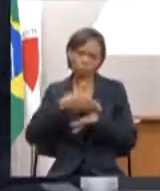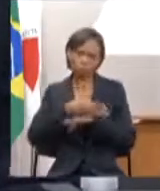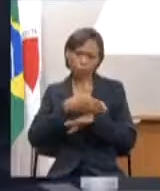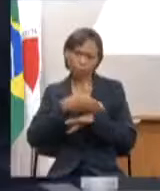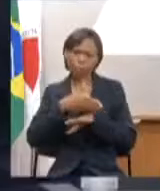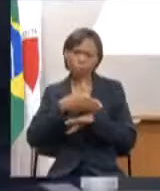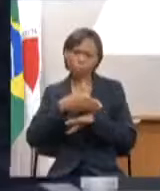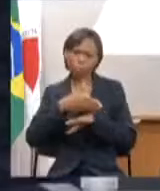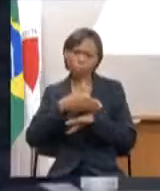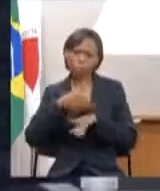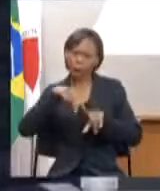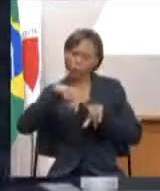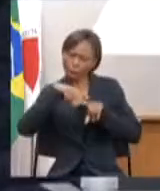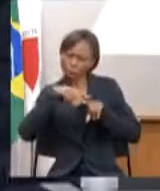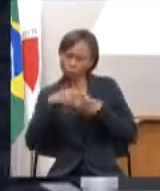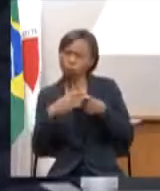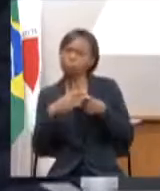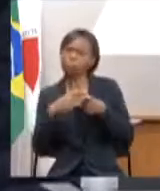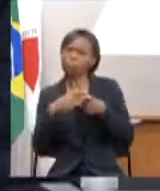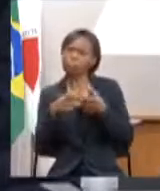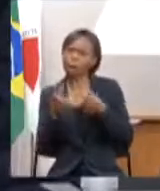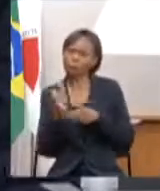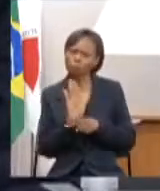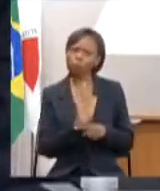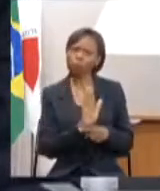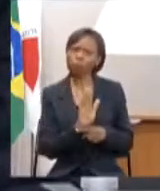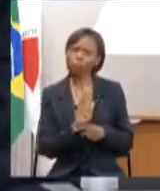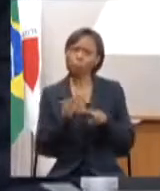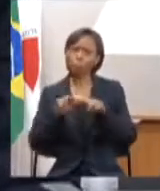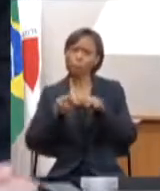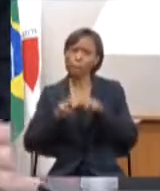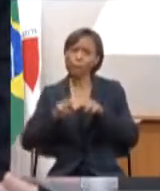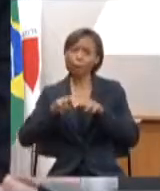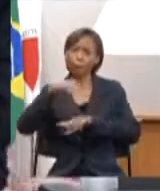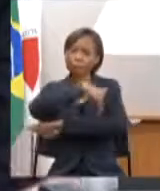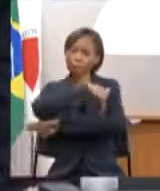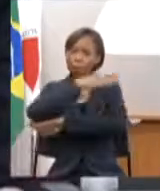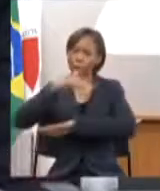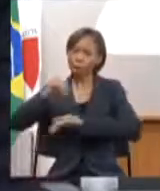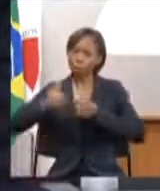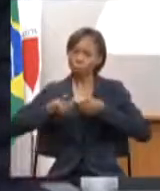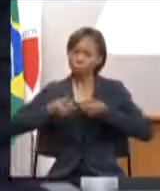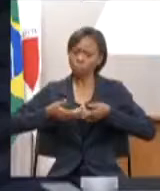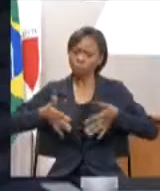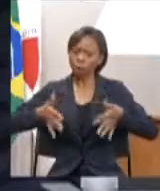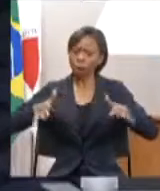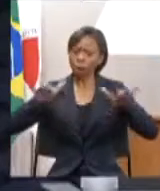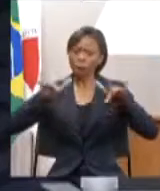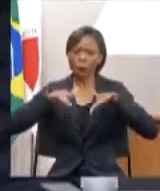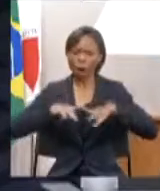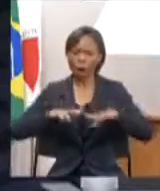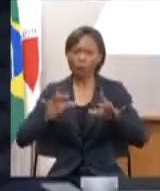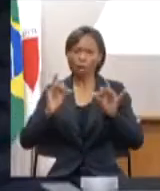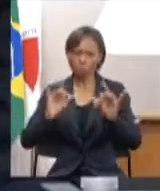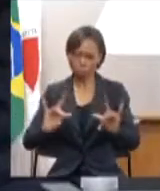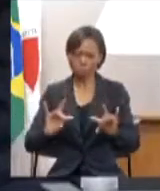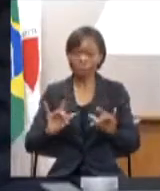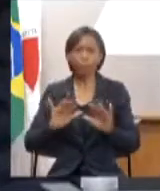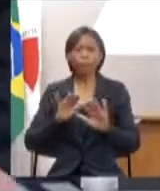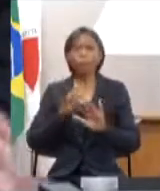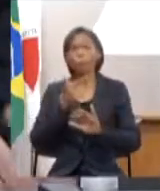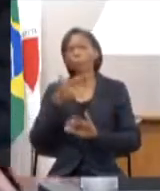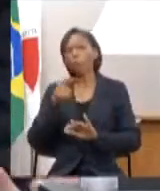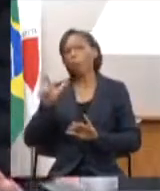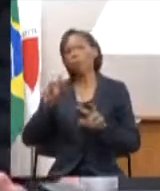reparação pela tragédia acontecida em Brumadinho a outra é